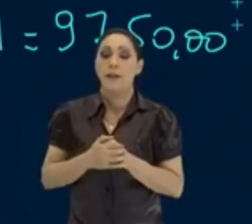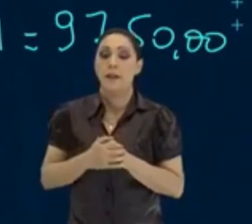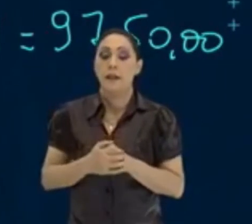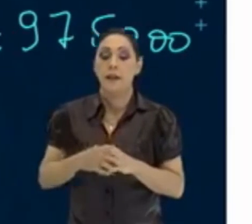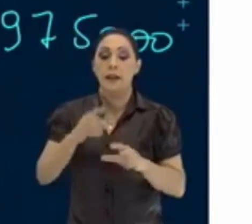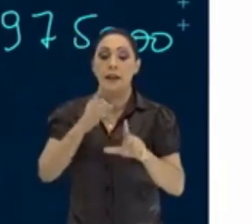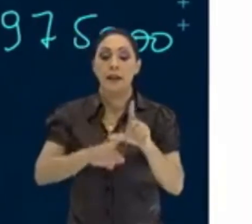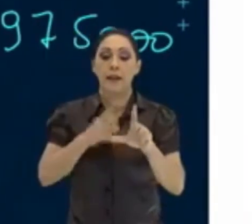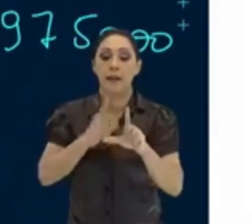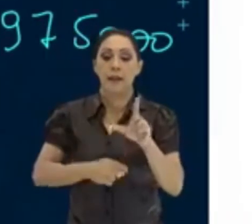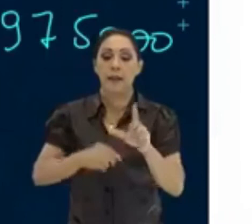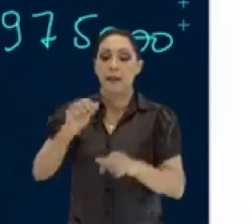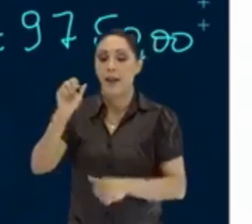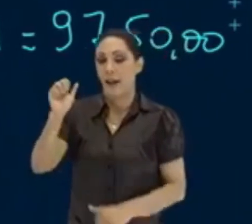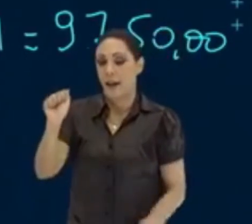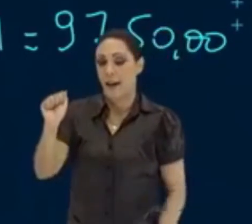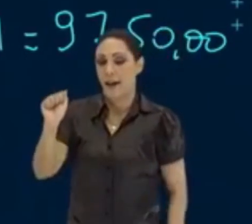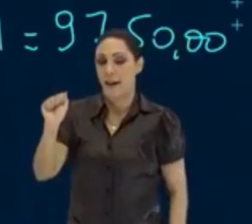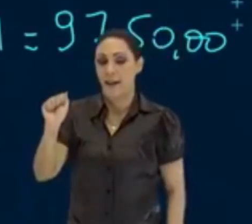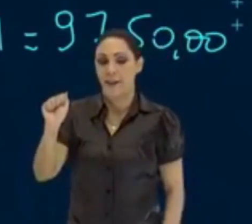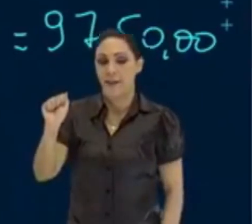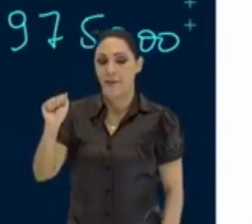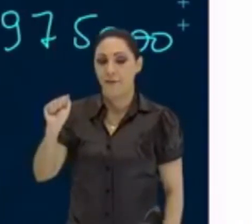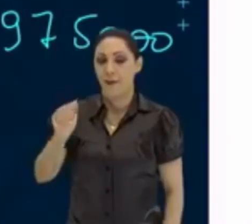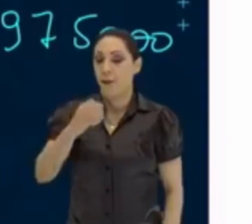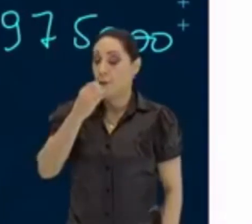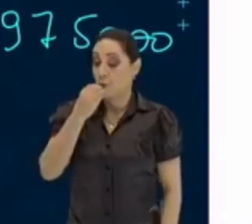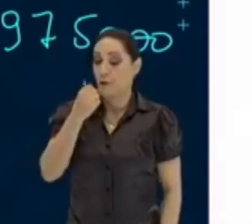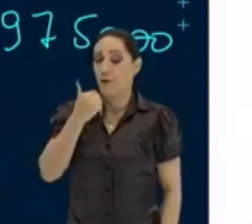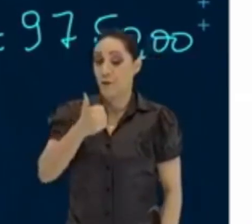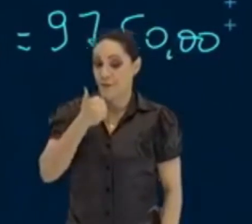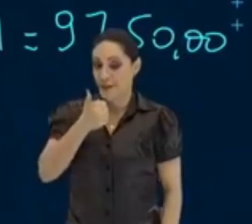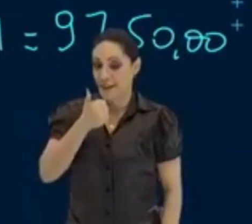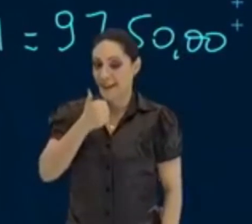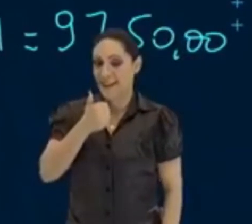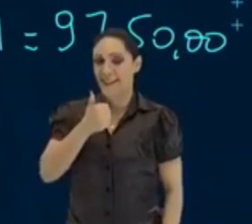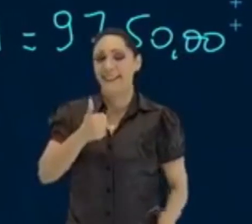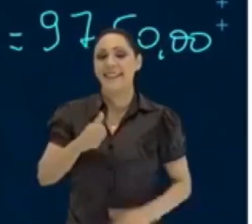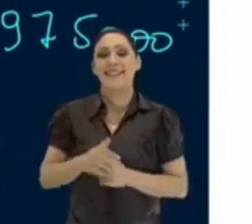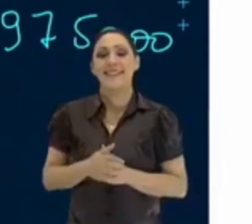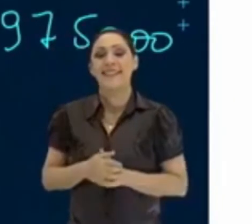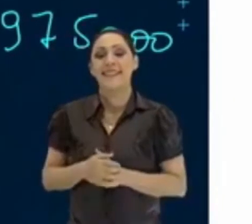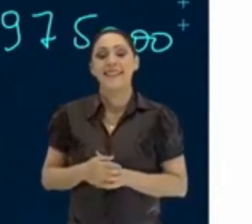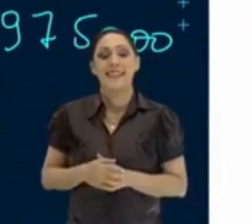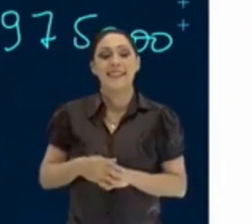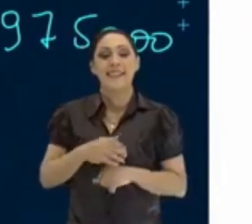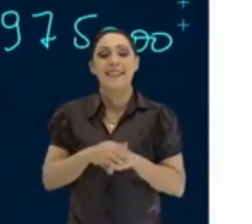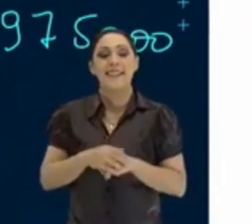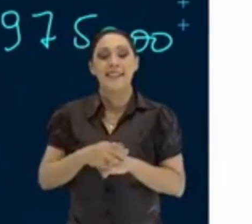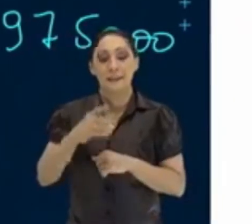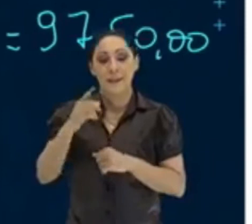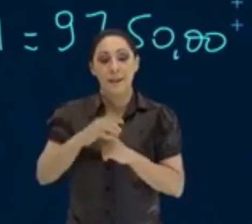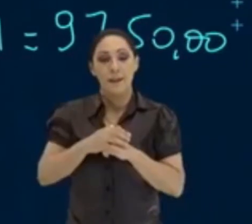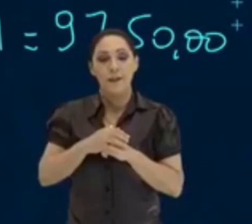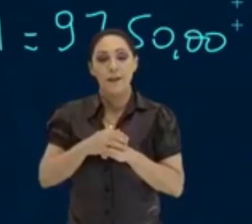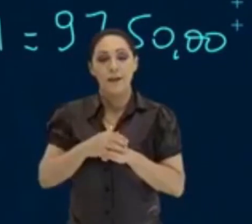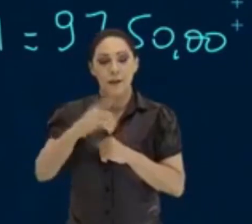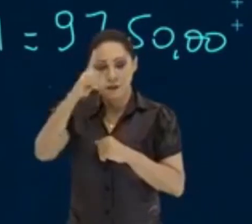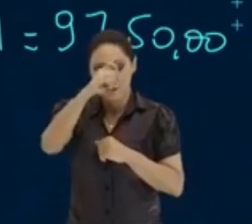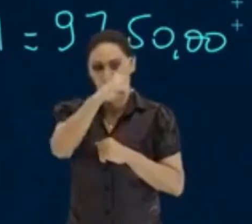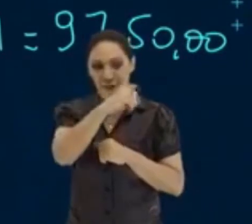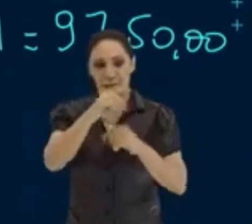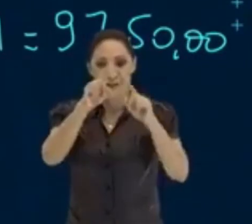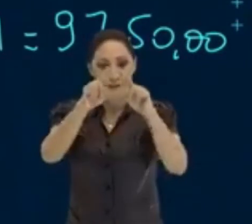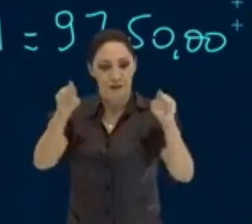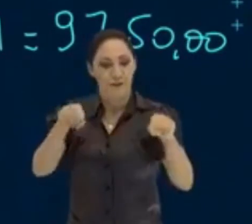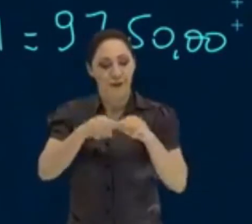Letra A. Letra A, pessoal. Muito bem, muito bem. Eu estou apanhando um pouquinho aqui no quadro digital, tudo bem. Mas a gente